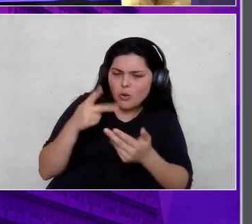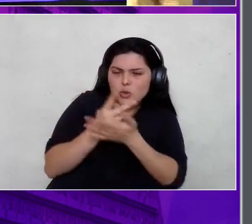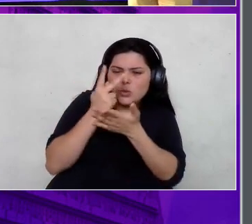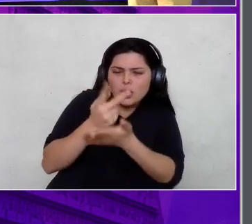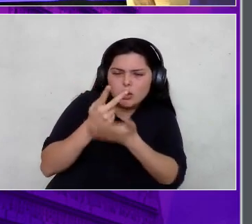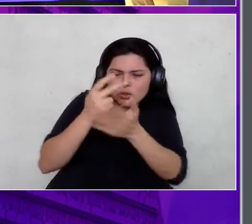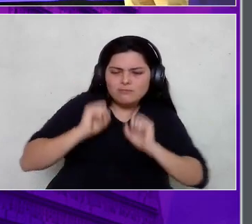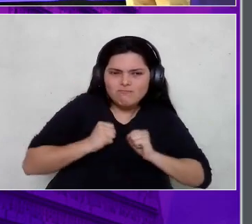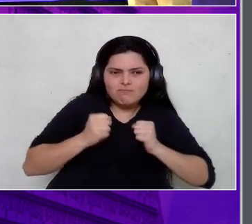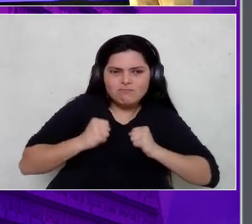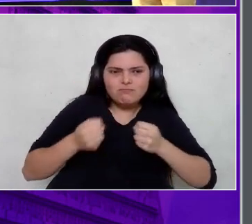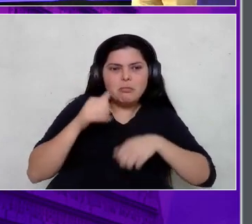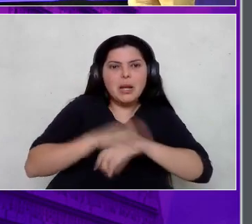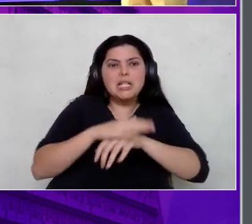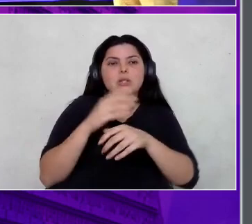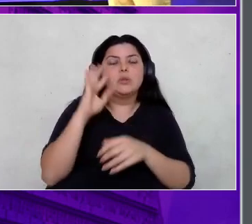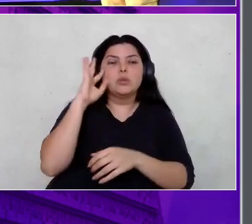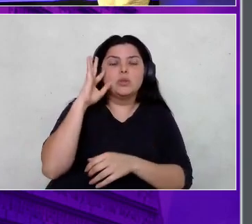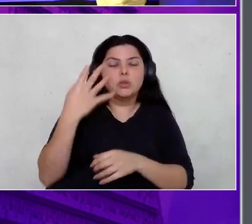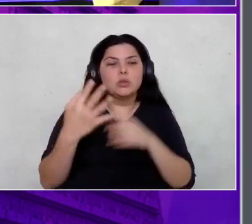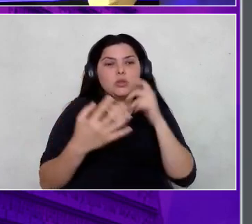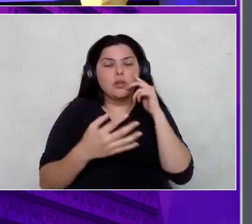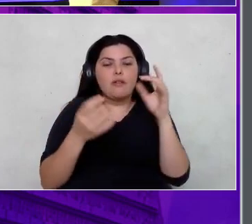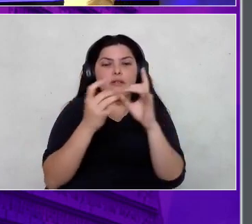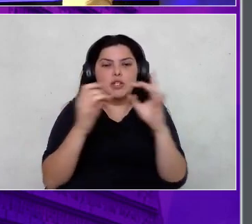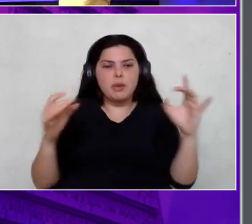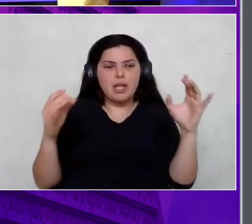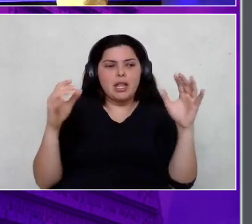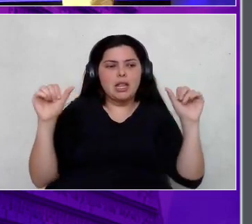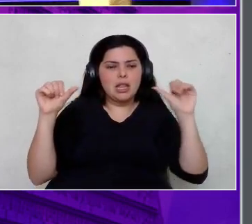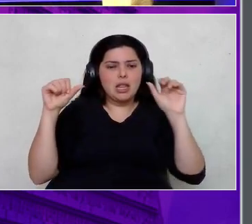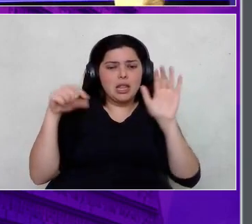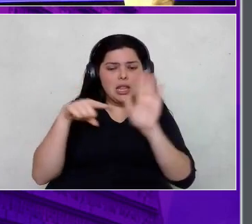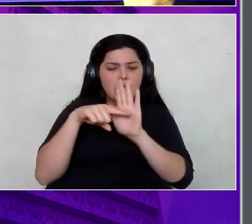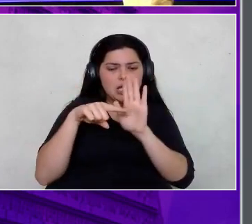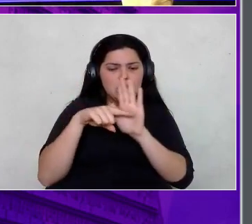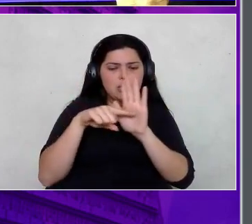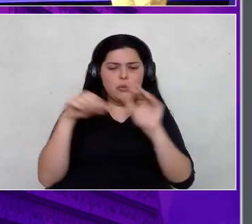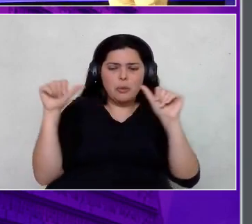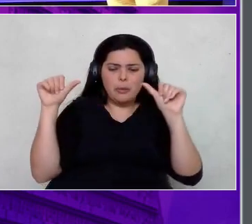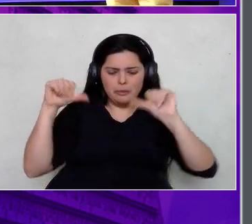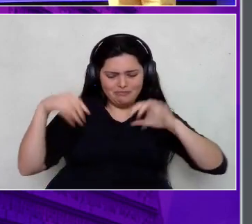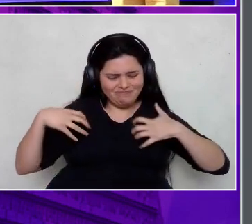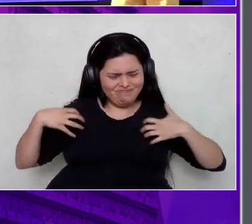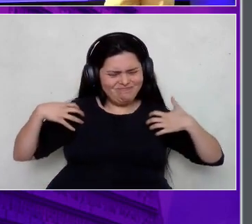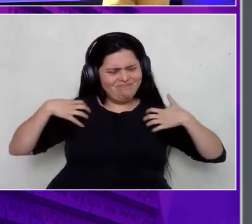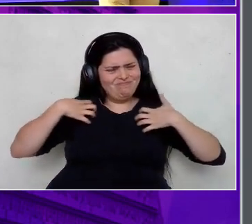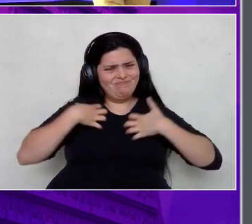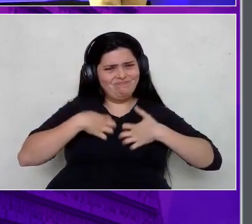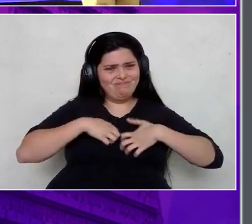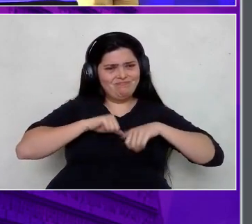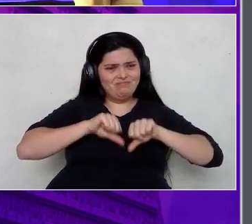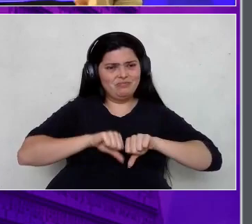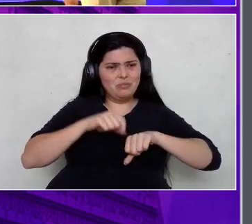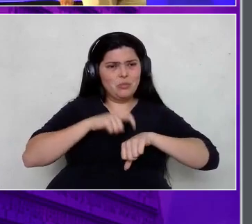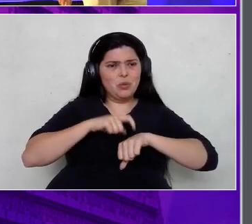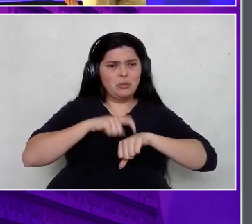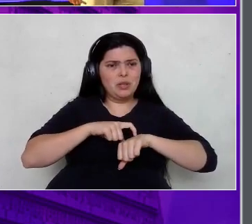quanto mais eu tomava feedback negativo, pior eu me sentia. Até o momento que meu corpo começou a gritar.